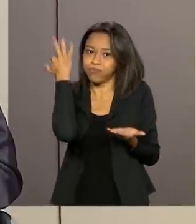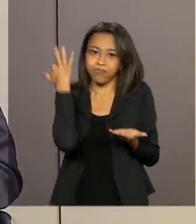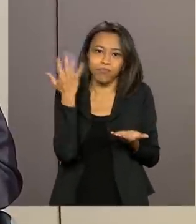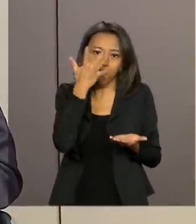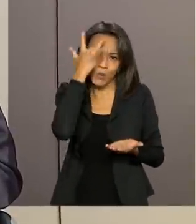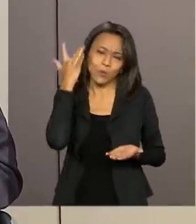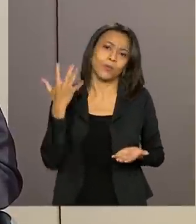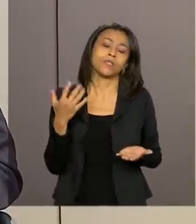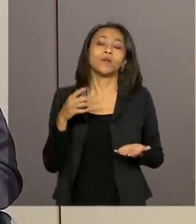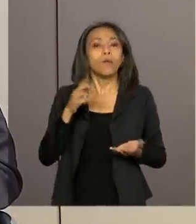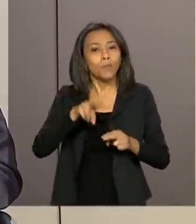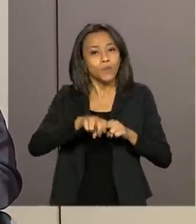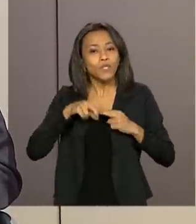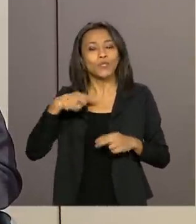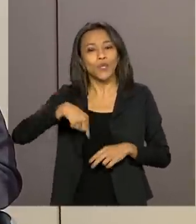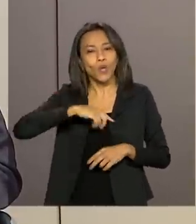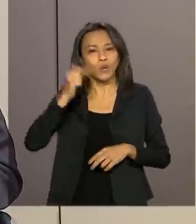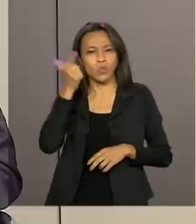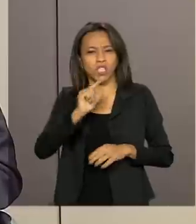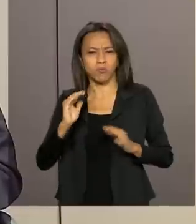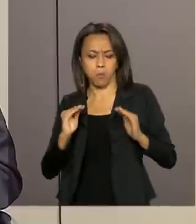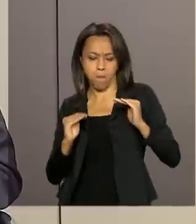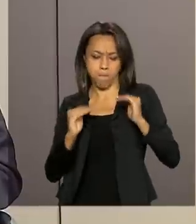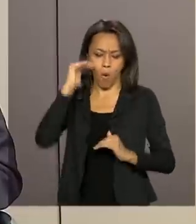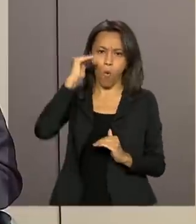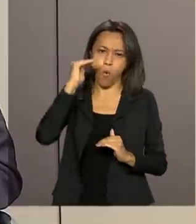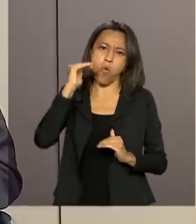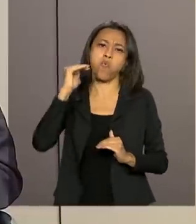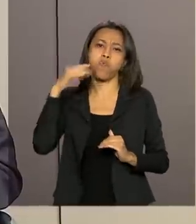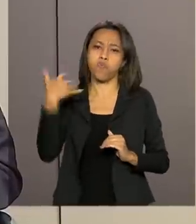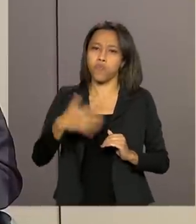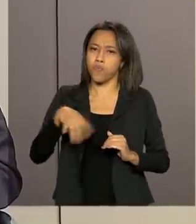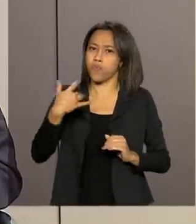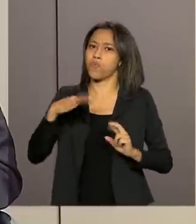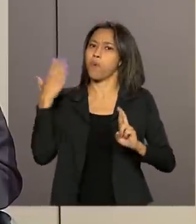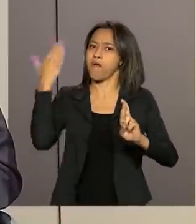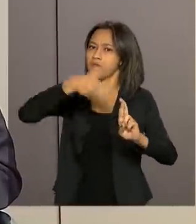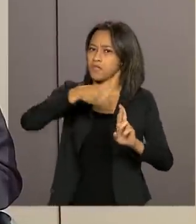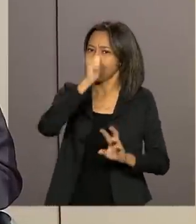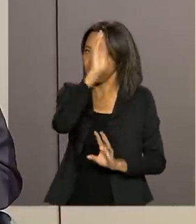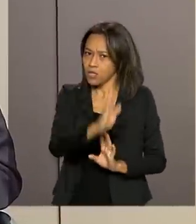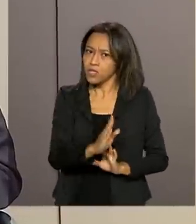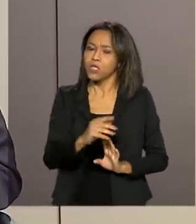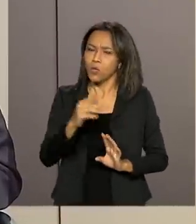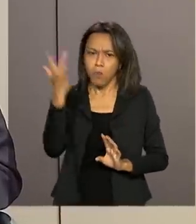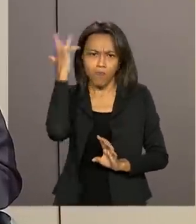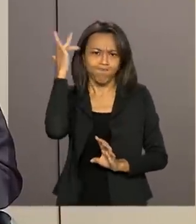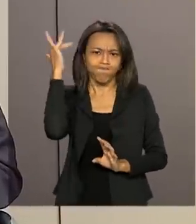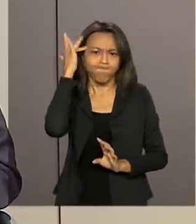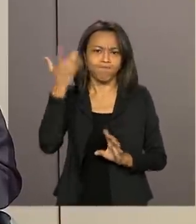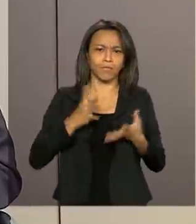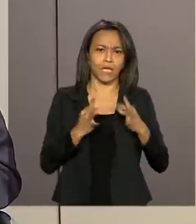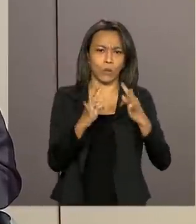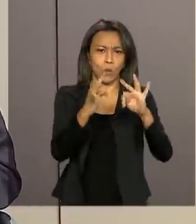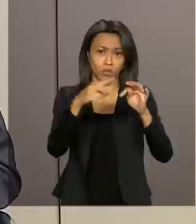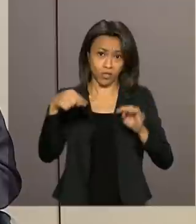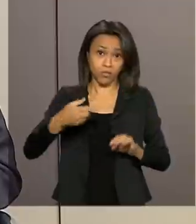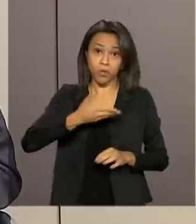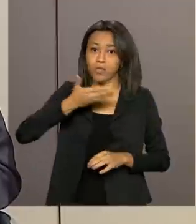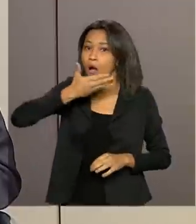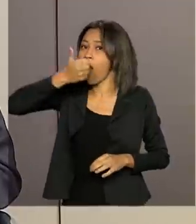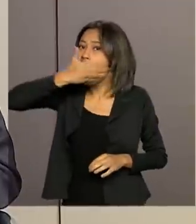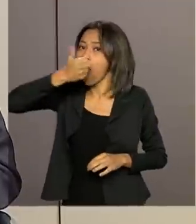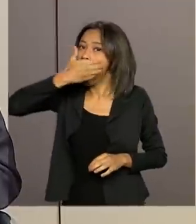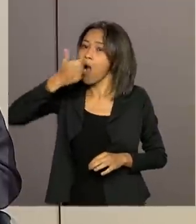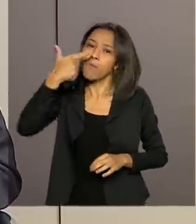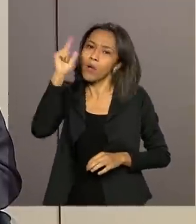Então, realmente, nós atingimos um patamar, um diferencial e uma capacidade tecnológica que, inclusive, pode ser exportada